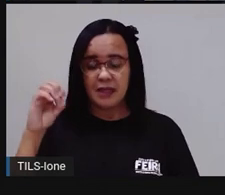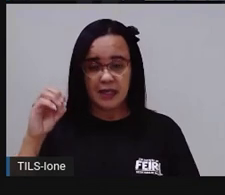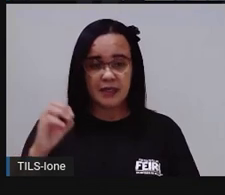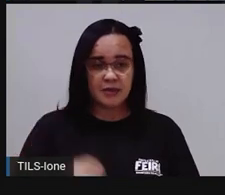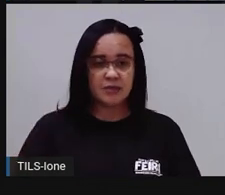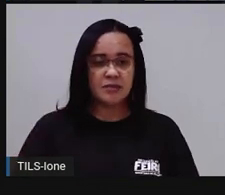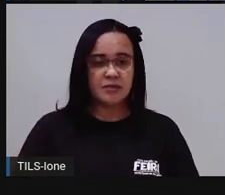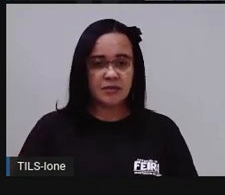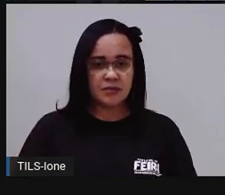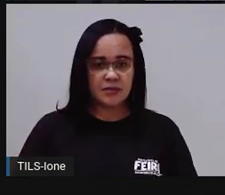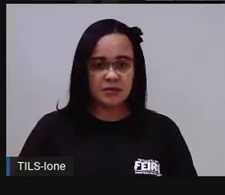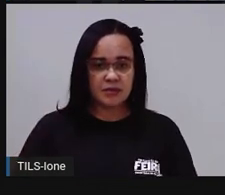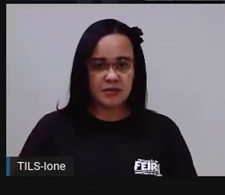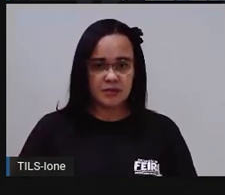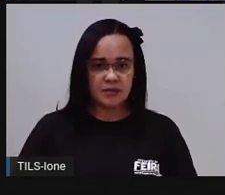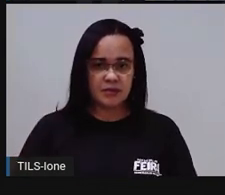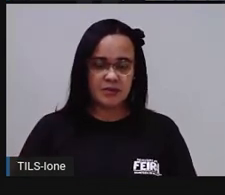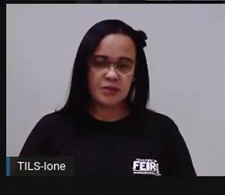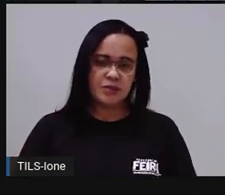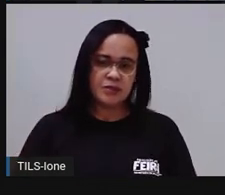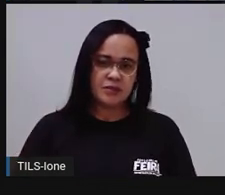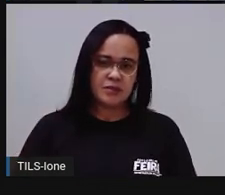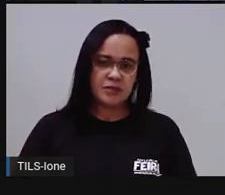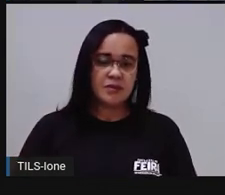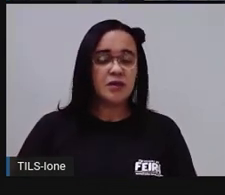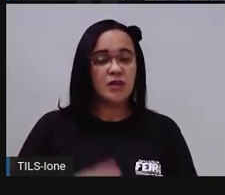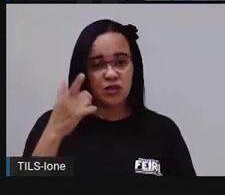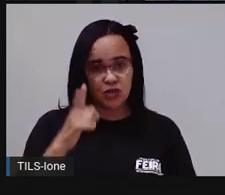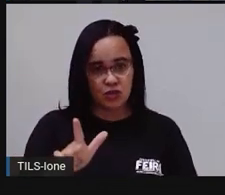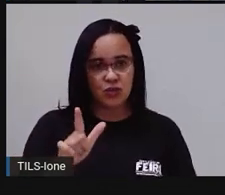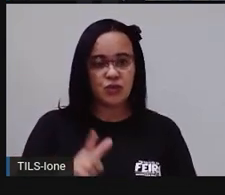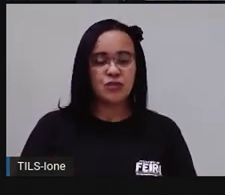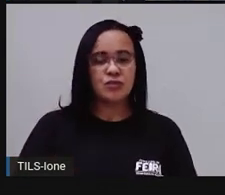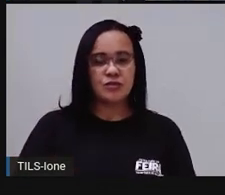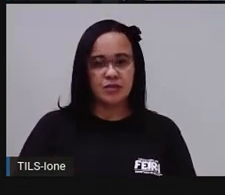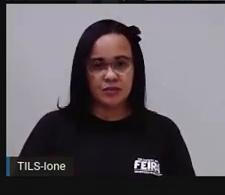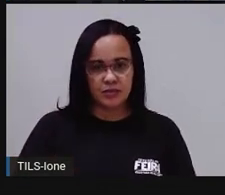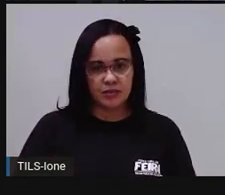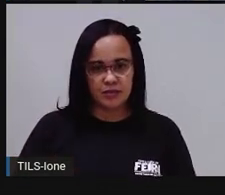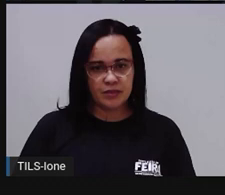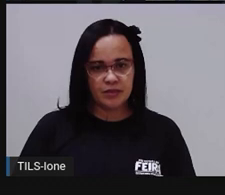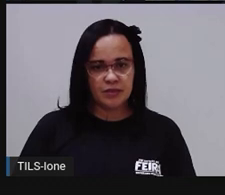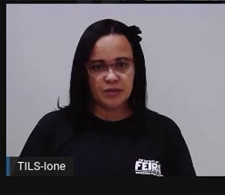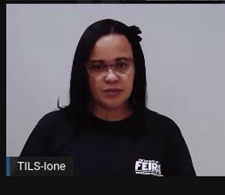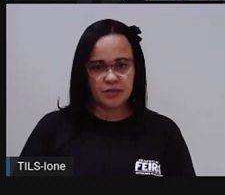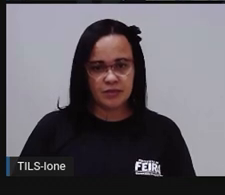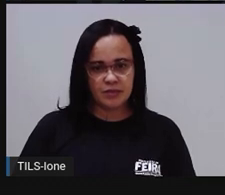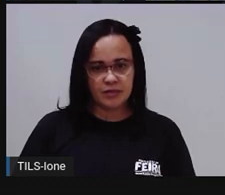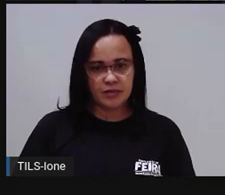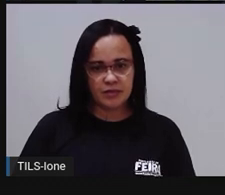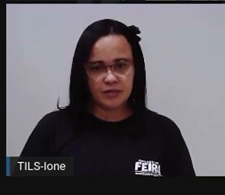Então, a gente faz de novo a reta, ó, e lembra que aqui tá o número 10.